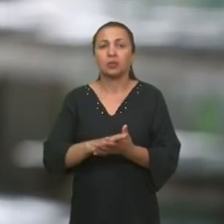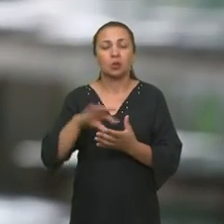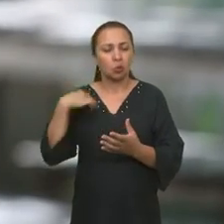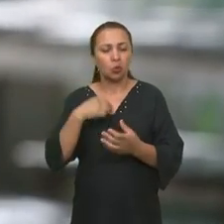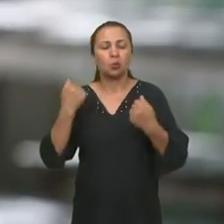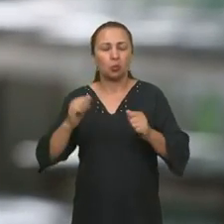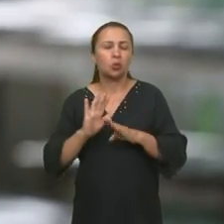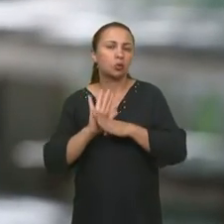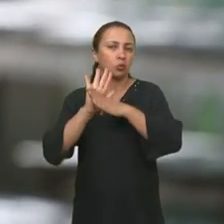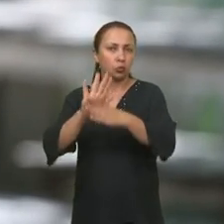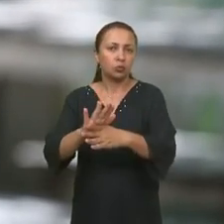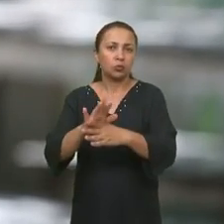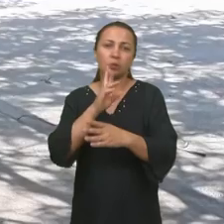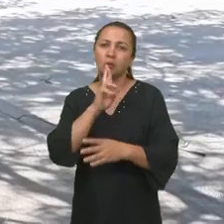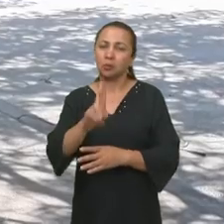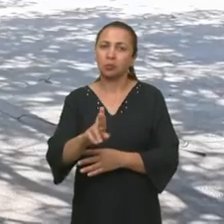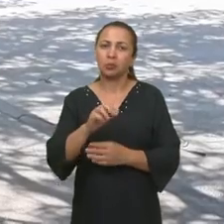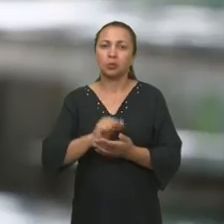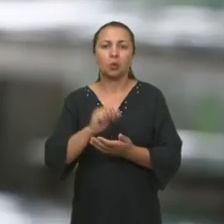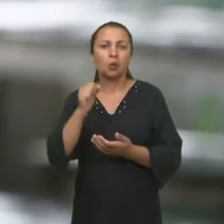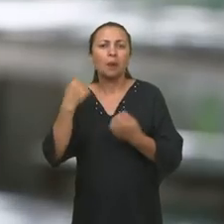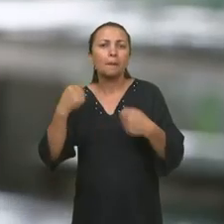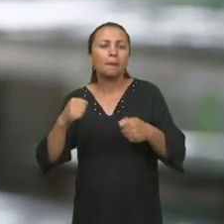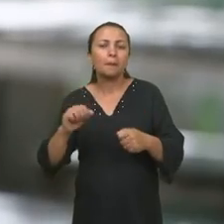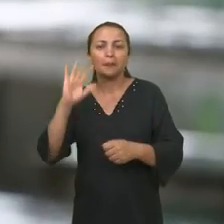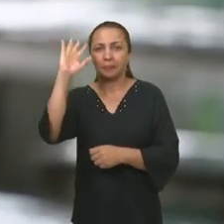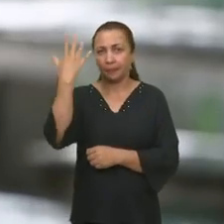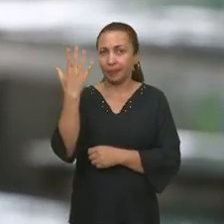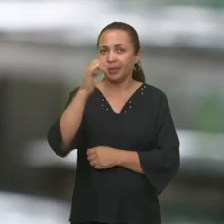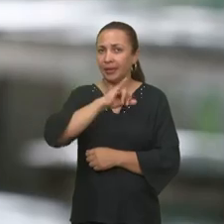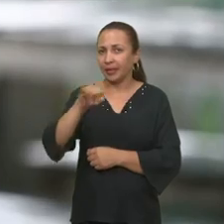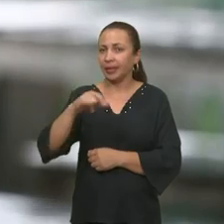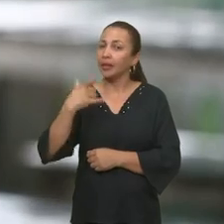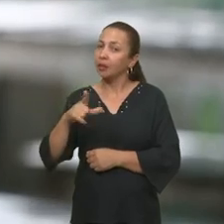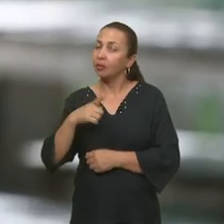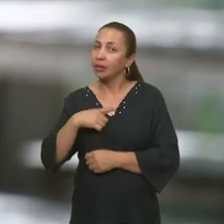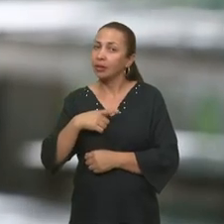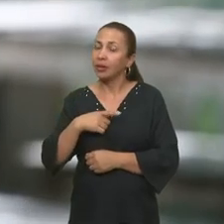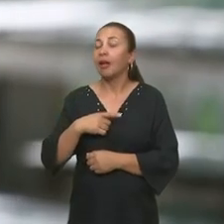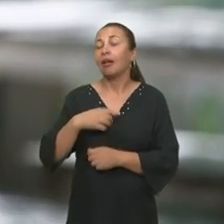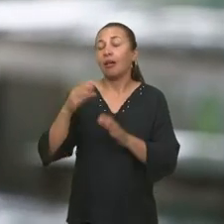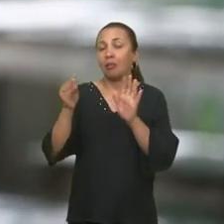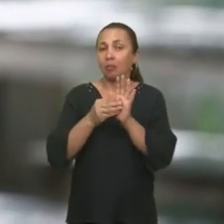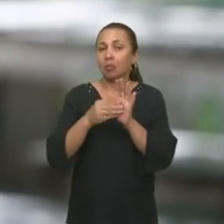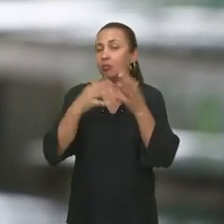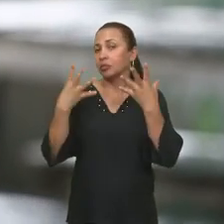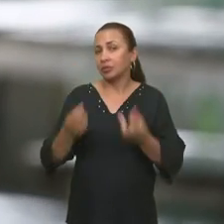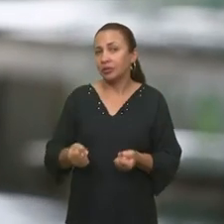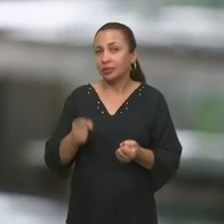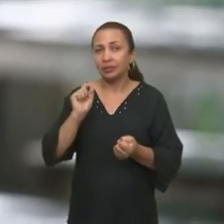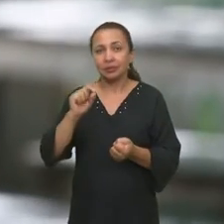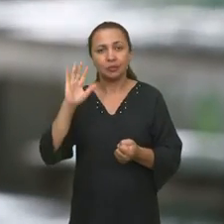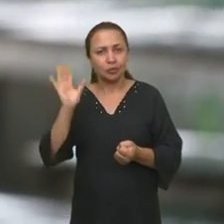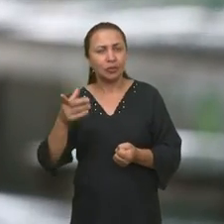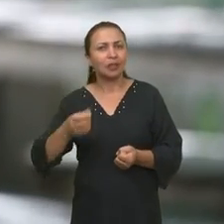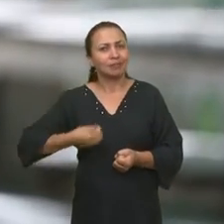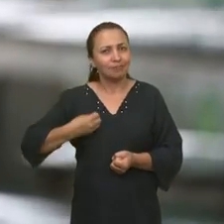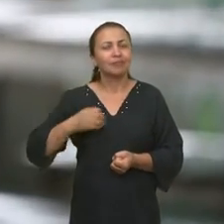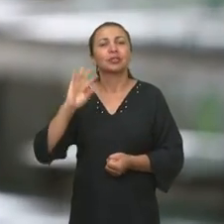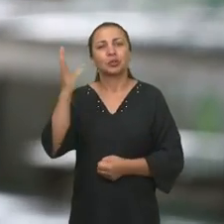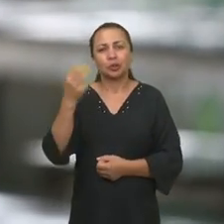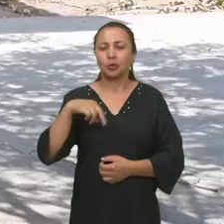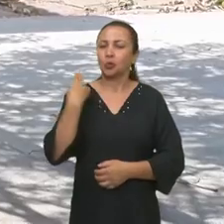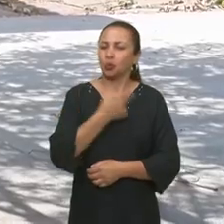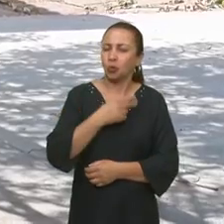a gente pode contribuir com essa solução. O que pode acontecer, se não tomarmos providência, é que, na verdade, já